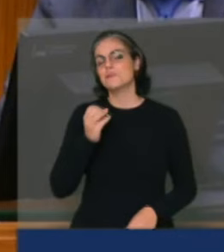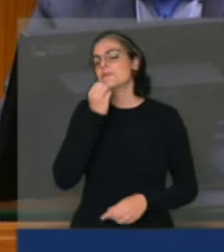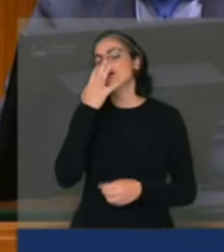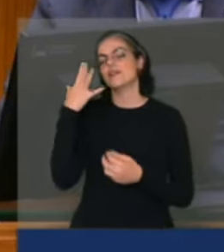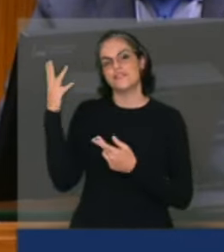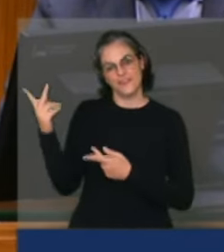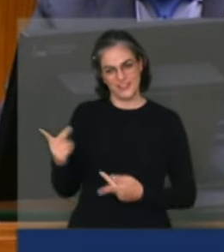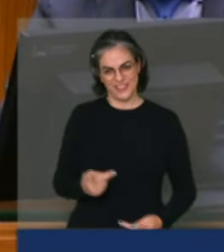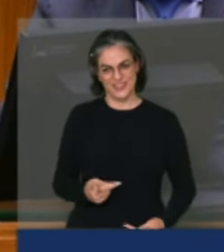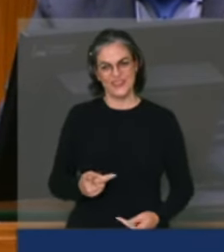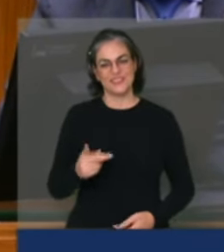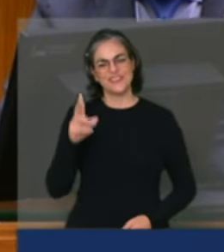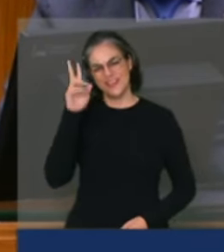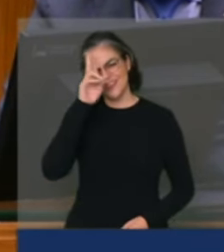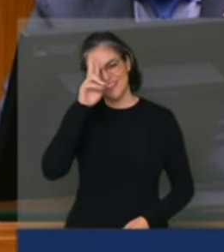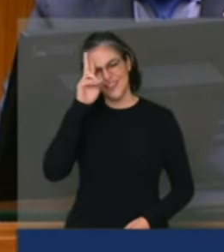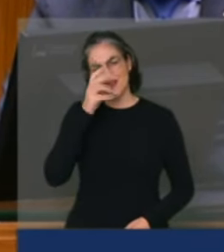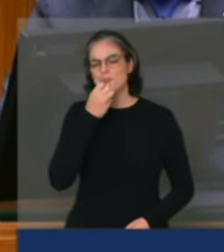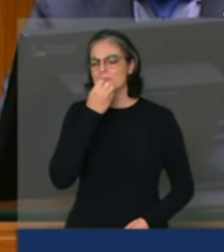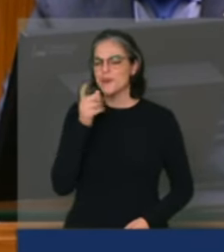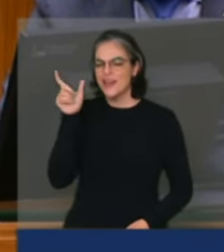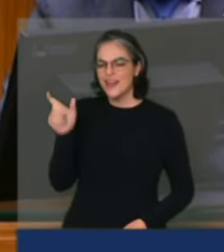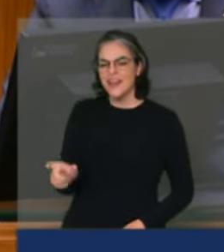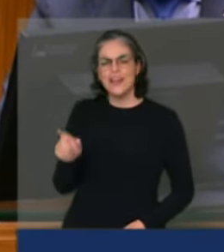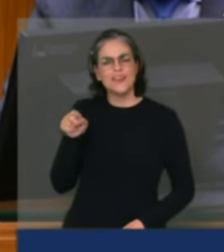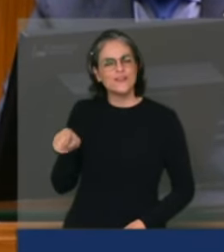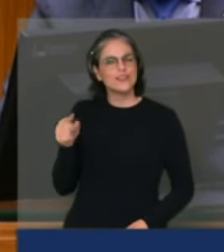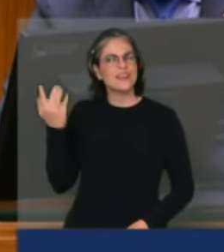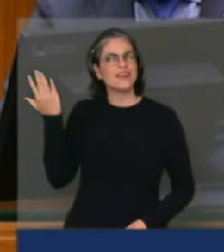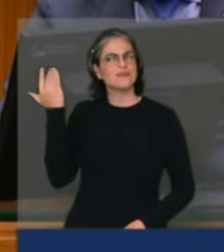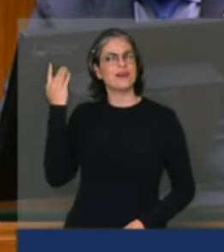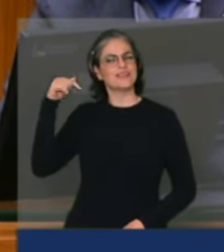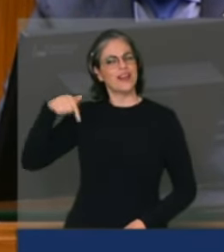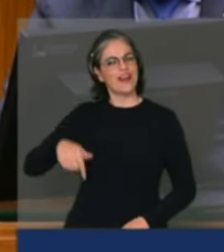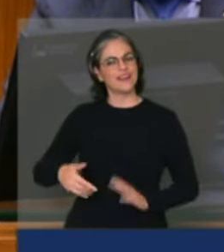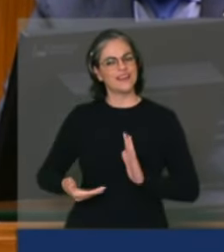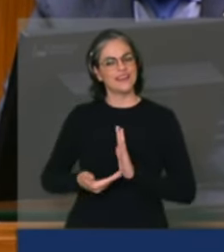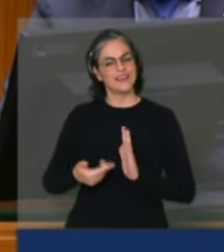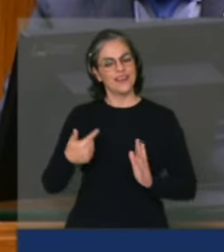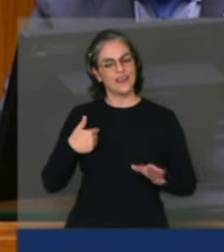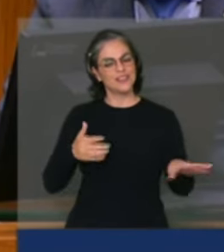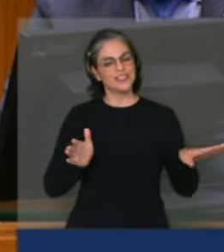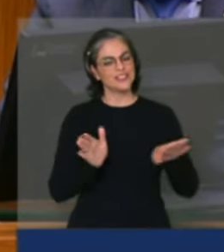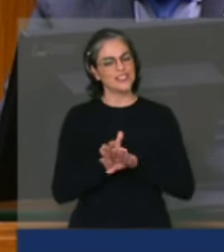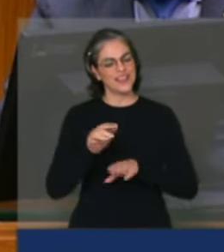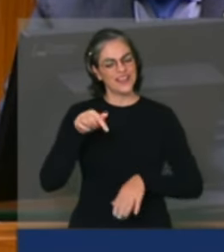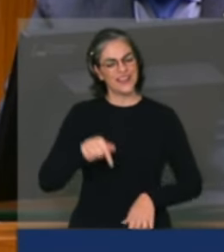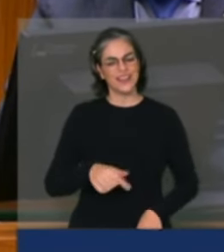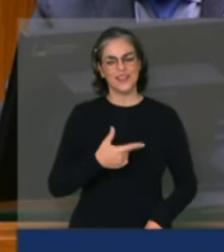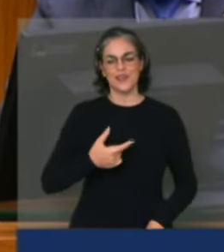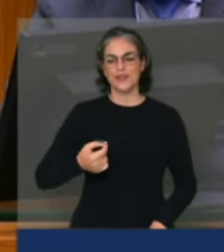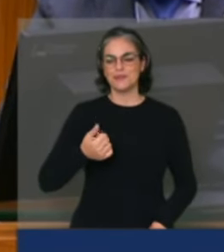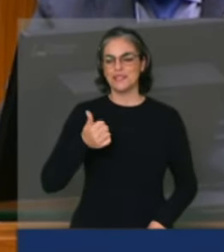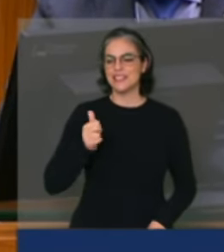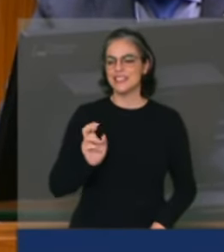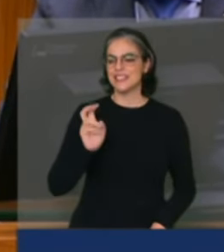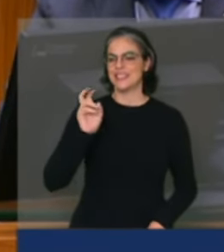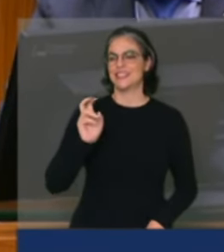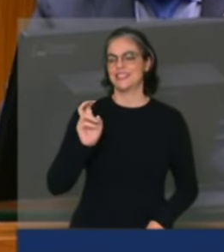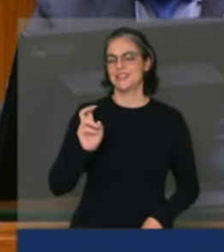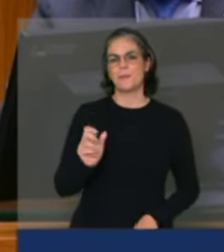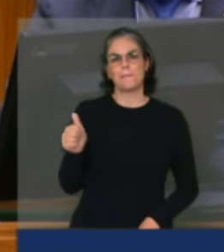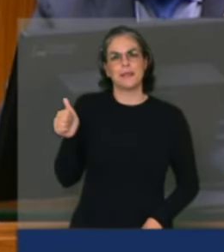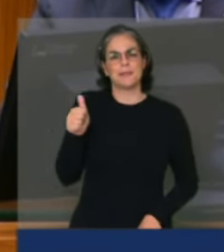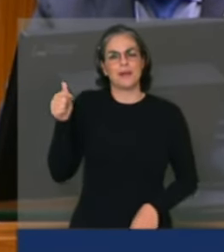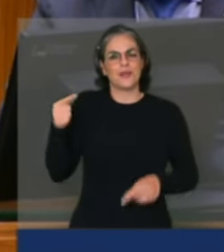lembrança muito boa do senhor aqui nessa casa. Quando cheguei aqui em 2015, o primeiro debate que